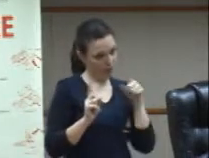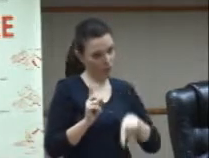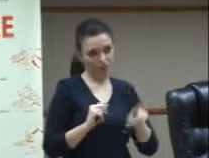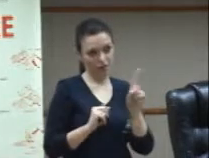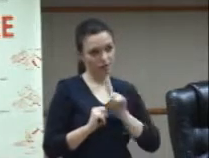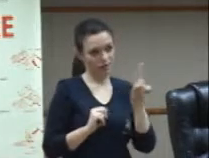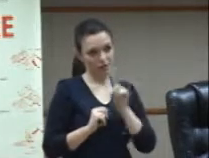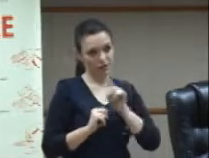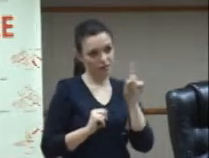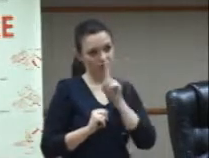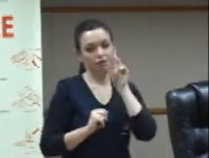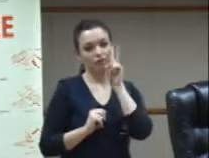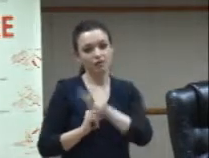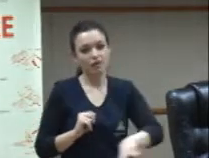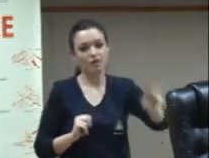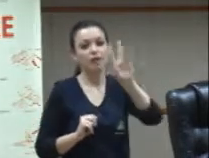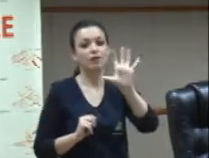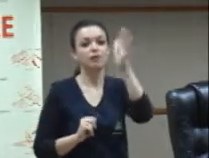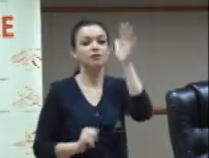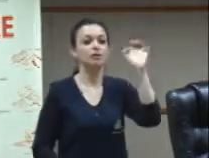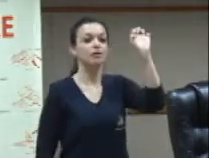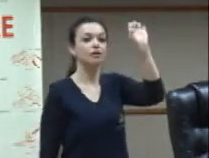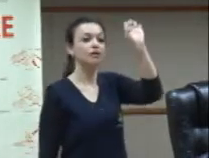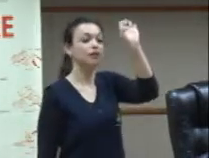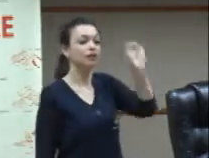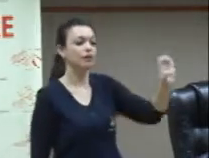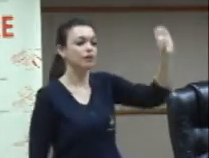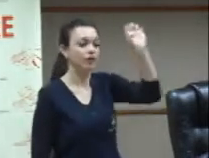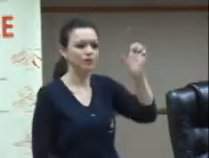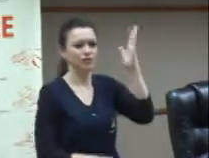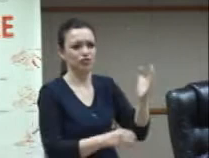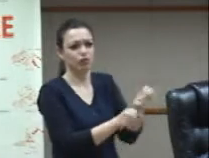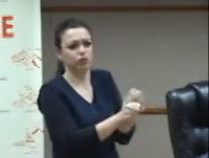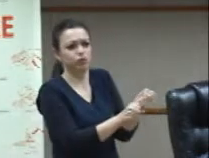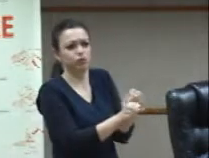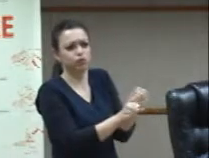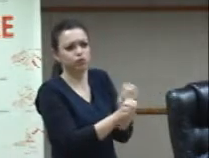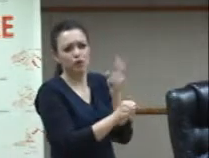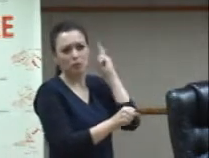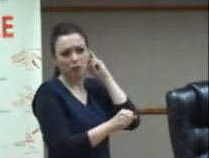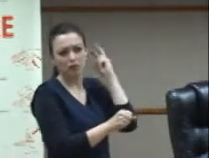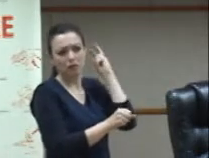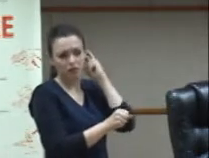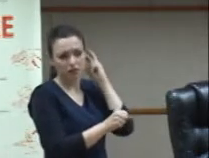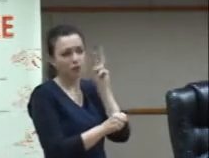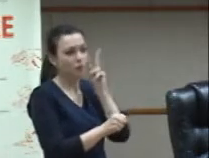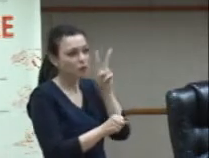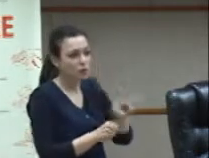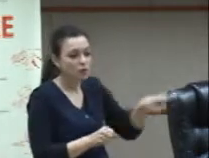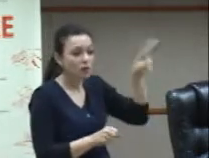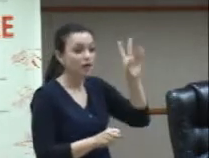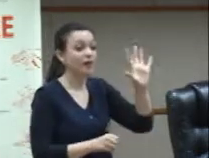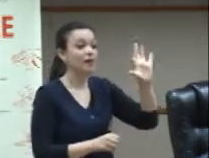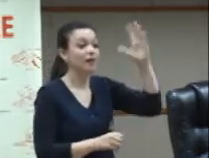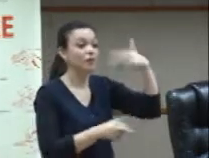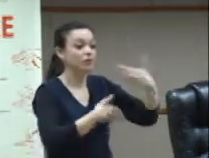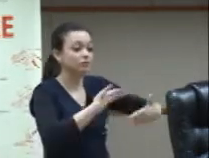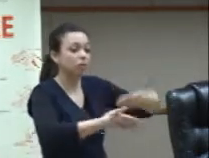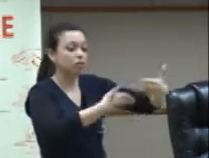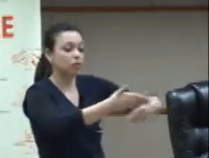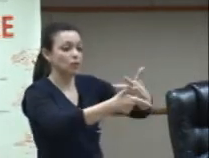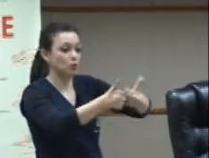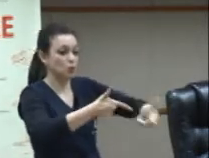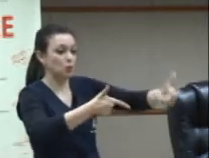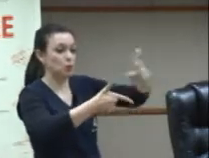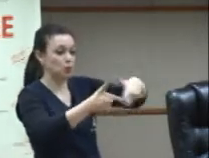basta nós irmos a Europa que implanta já há muitos anos e vermos as sequelas que o implante tem trazido